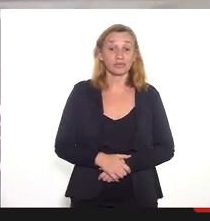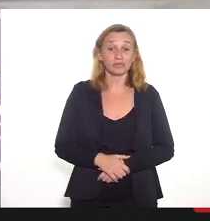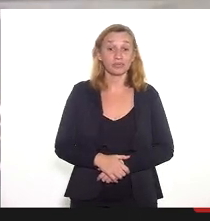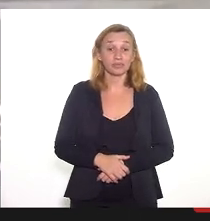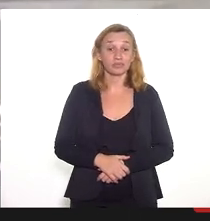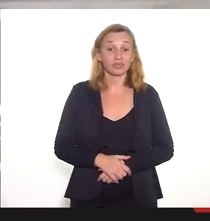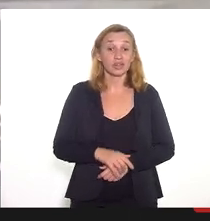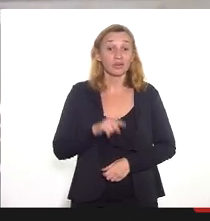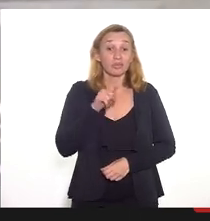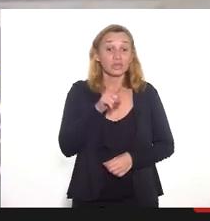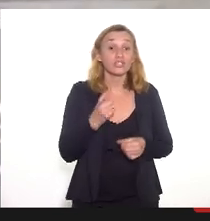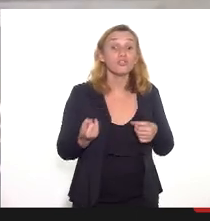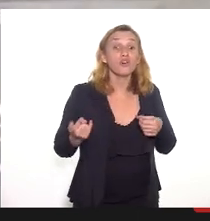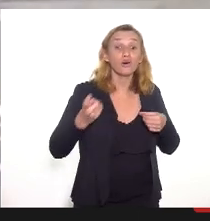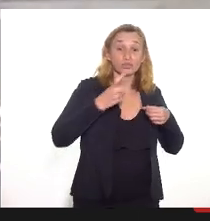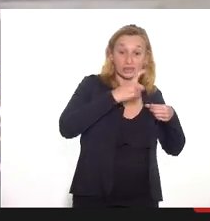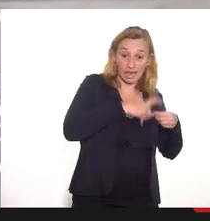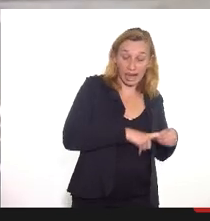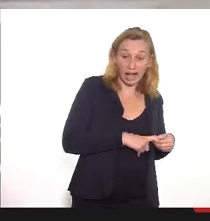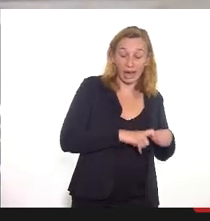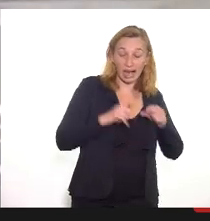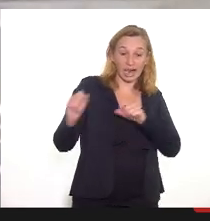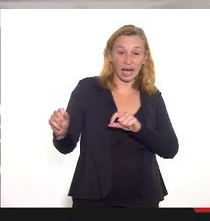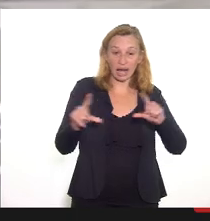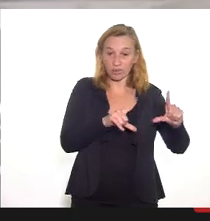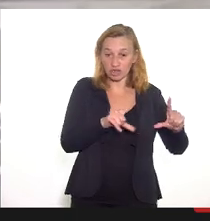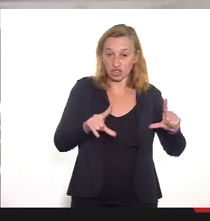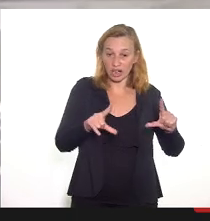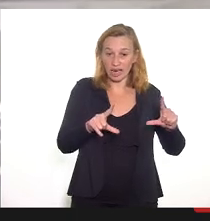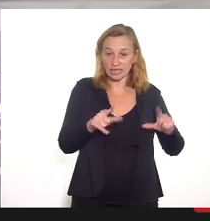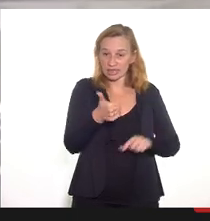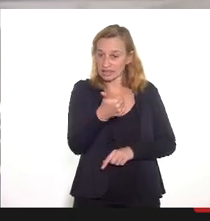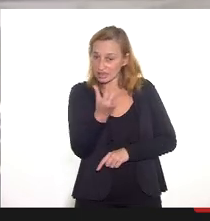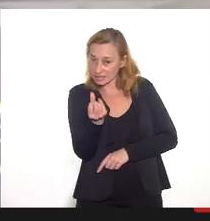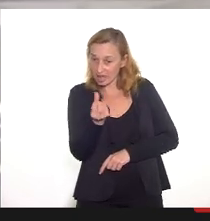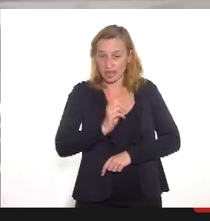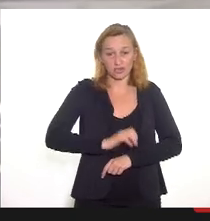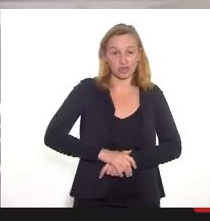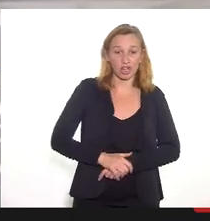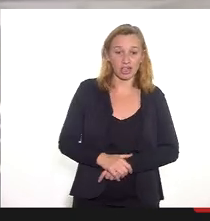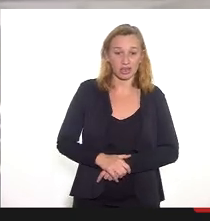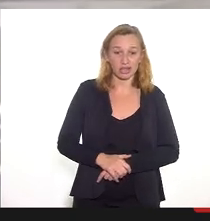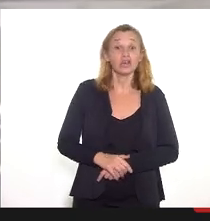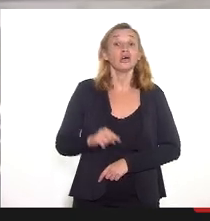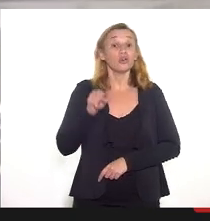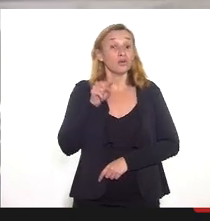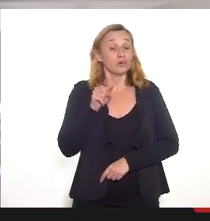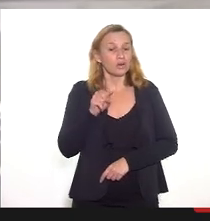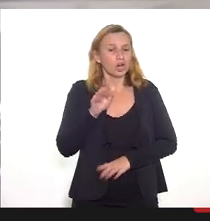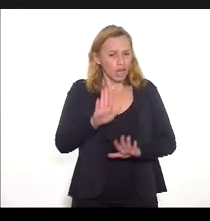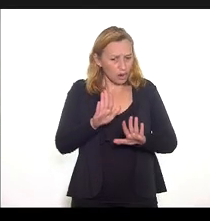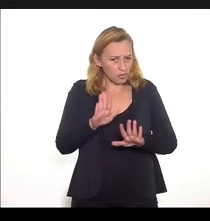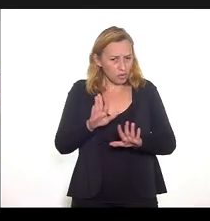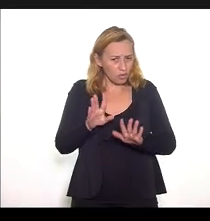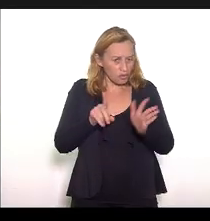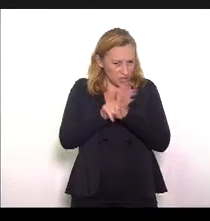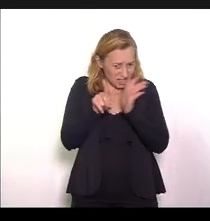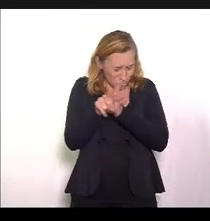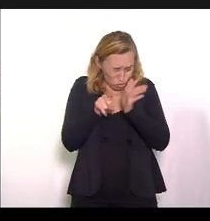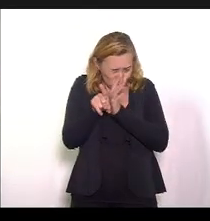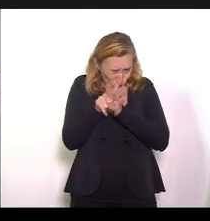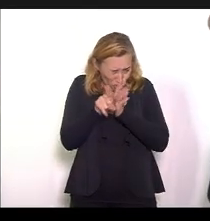retornar ao slide 16, que vocês... Eu vou fazer todas as